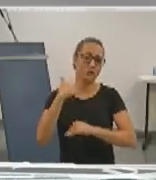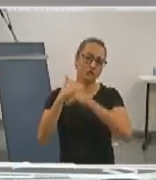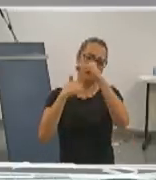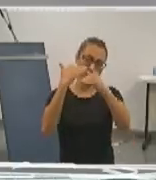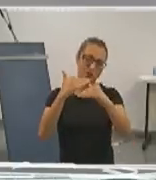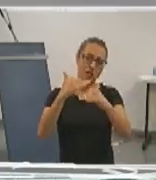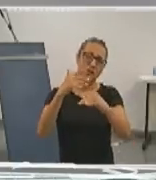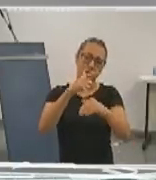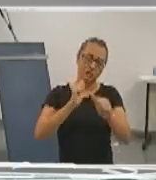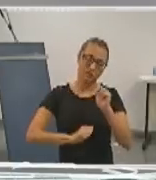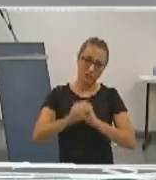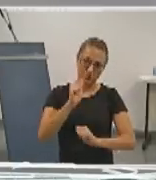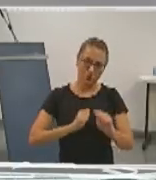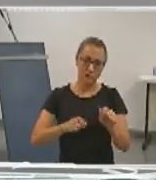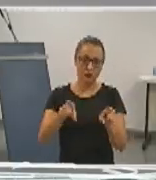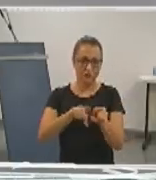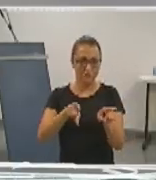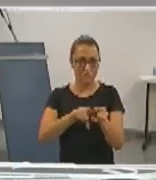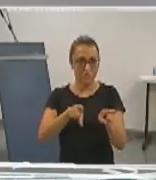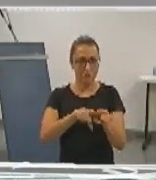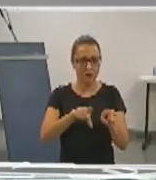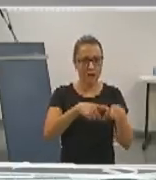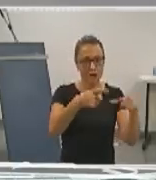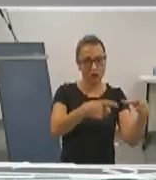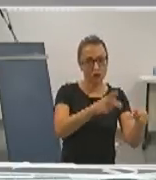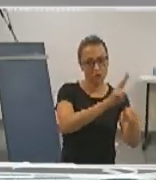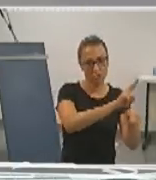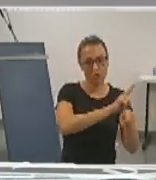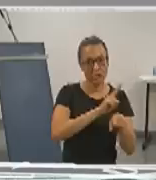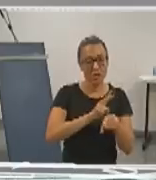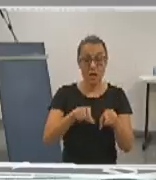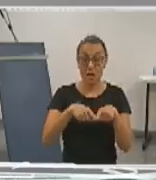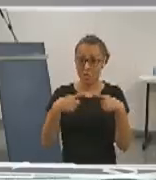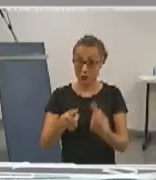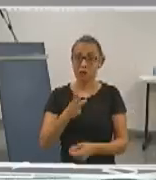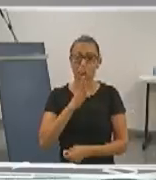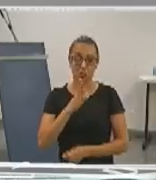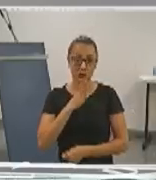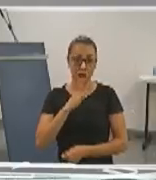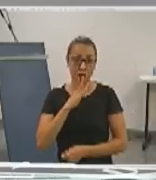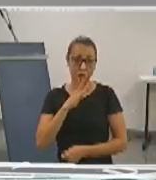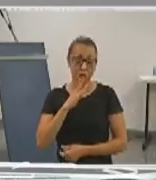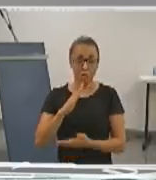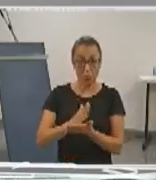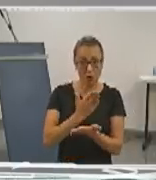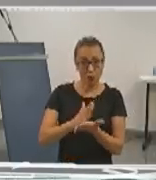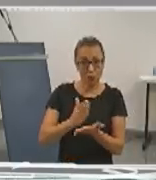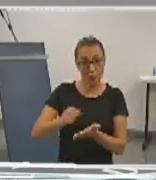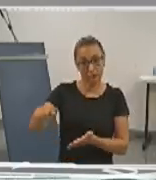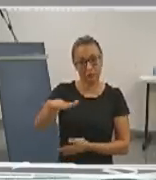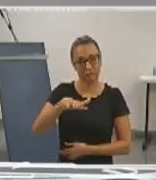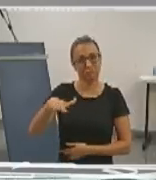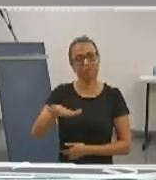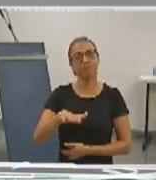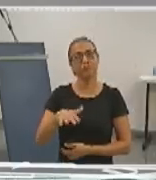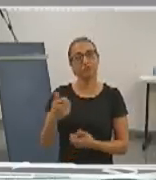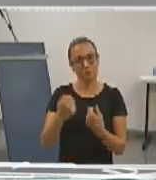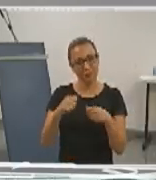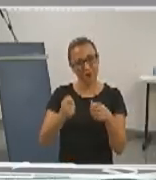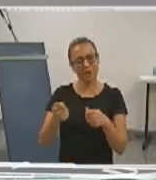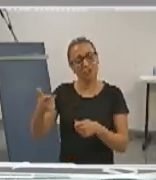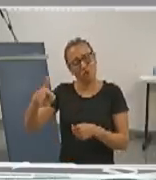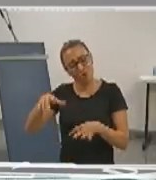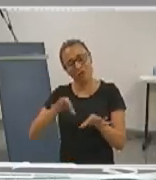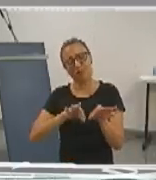na parte administrativa como na assistencial. Porém, reconhecemos que em algumas áreas necessitamos nos reorganizar